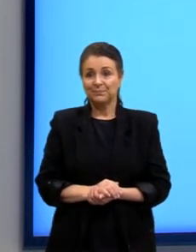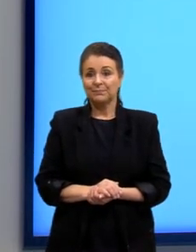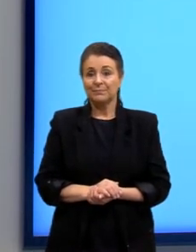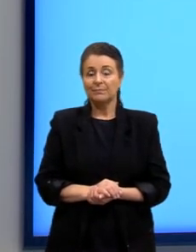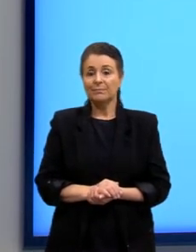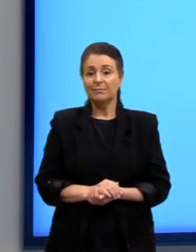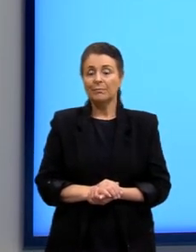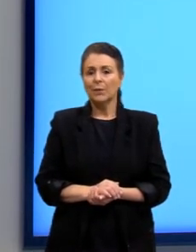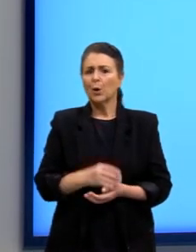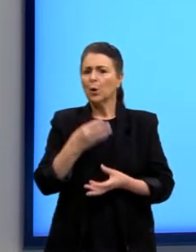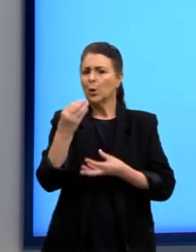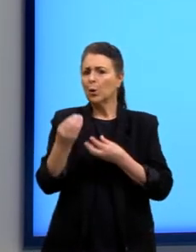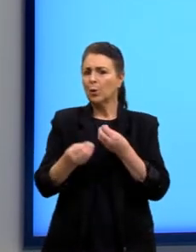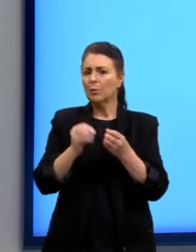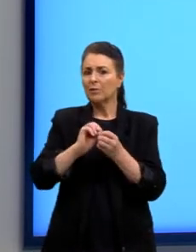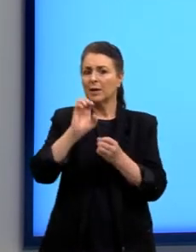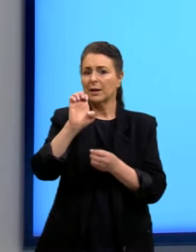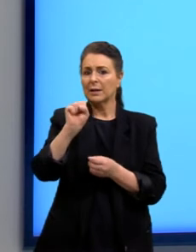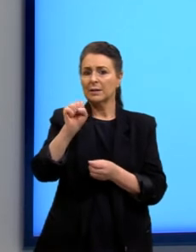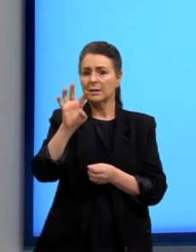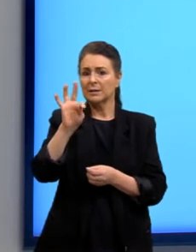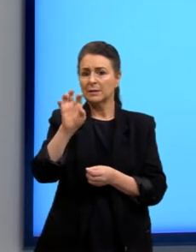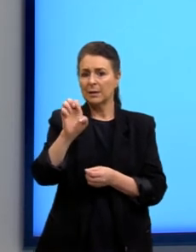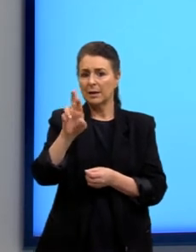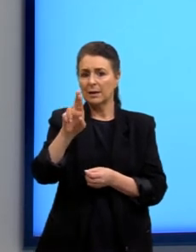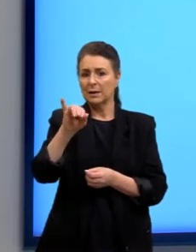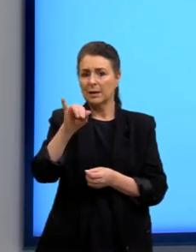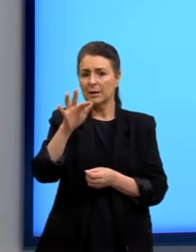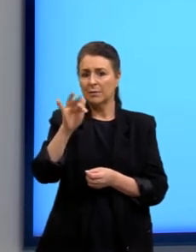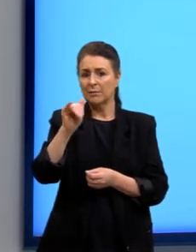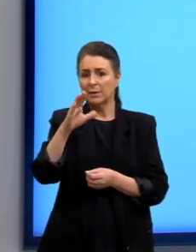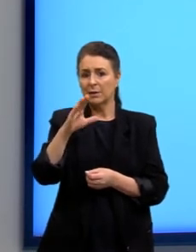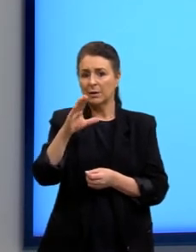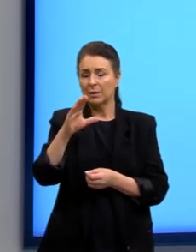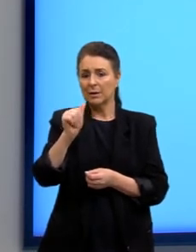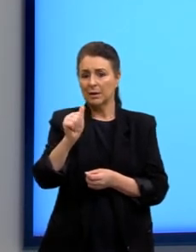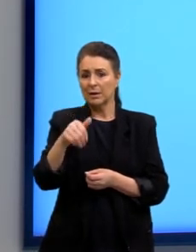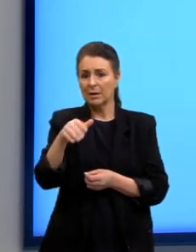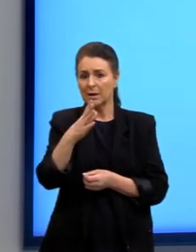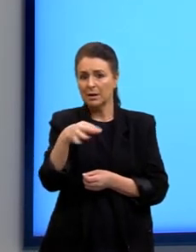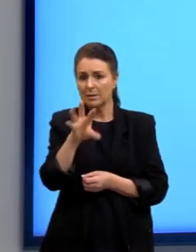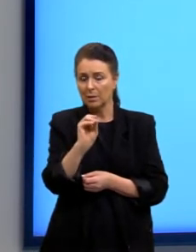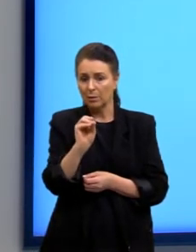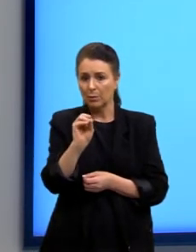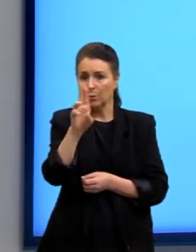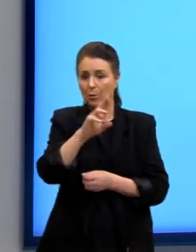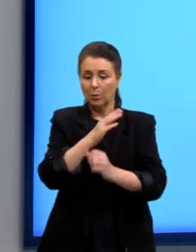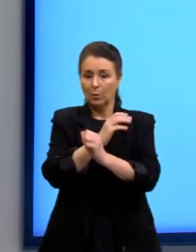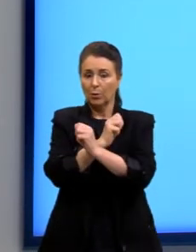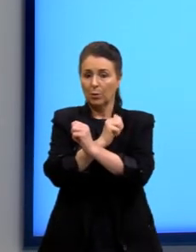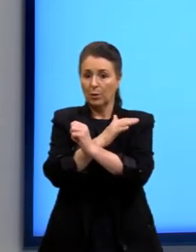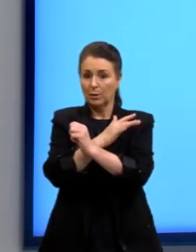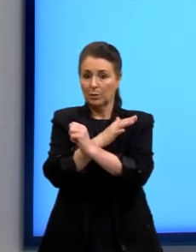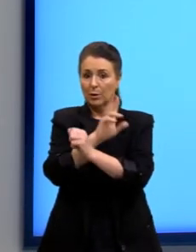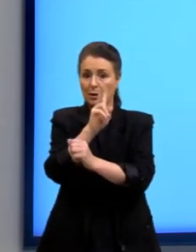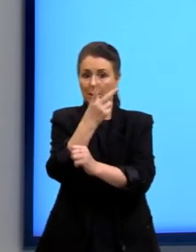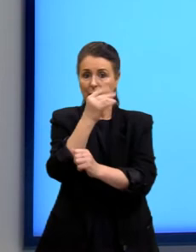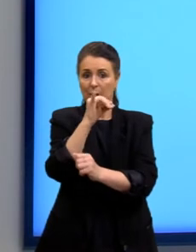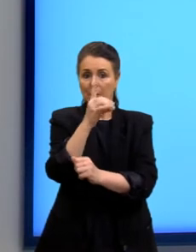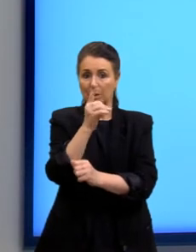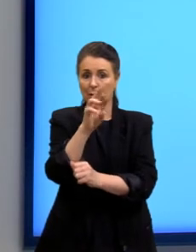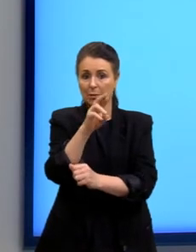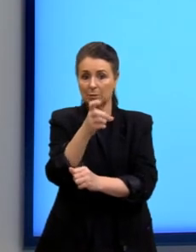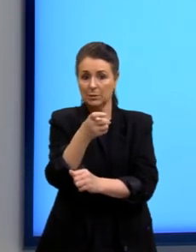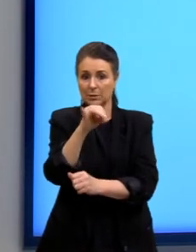Então, como que ocorre a esterificação? A esterificação é a partir do ácido, então a hidroxila do meu ácido, ela vai se